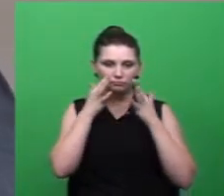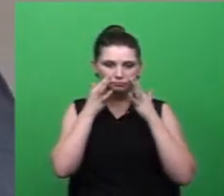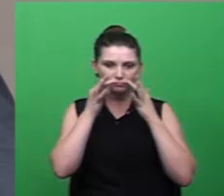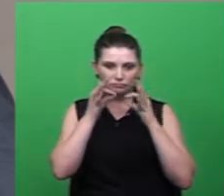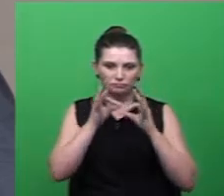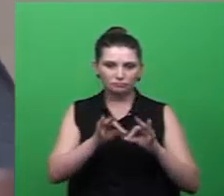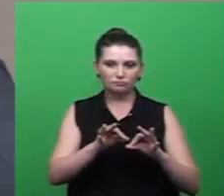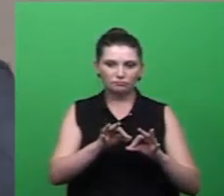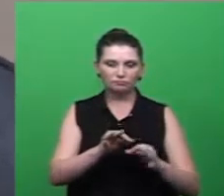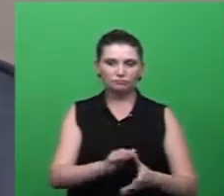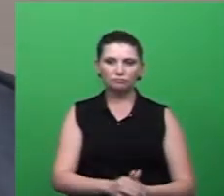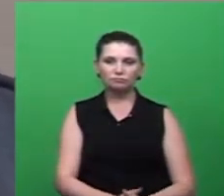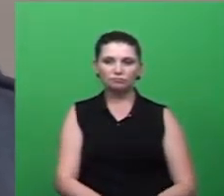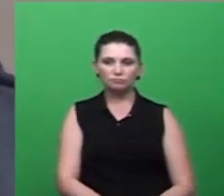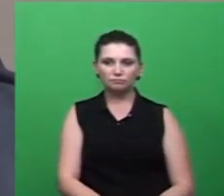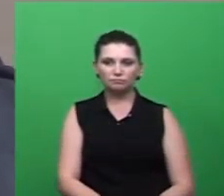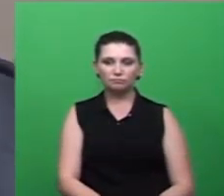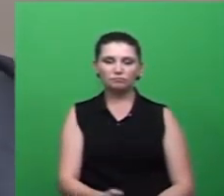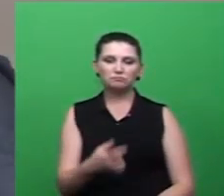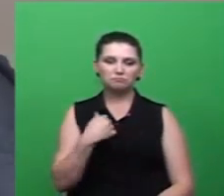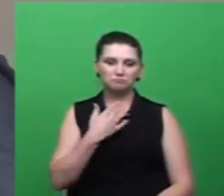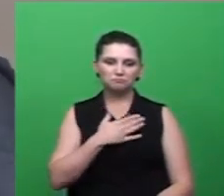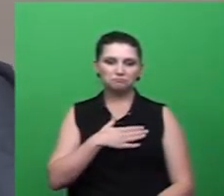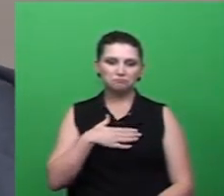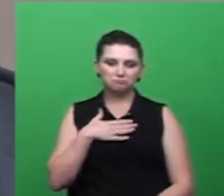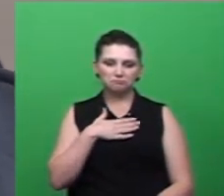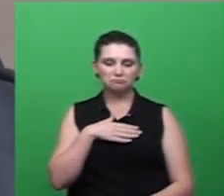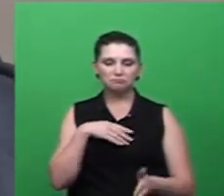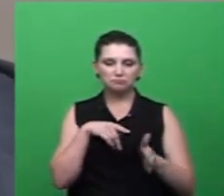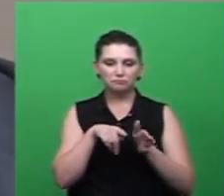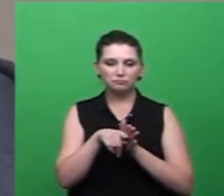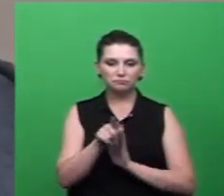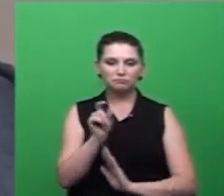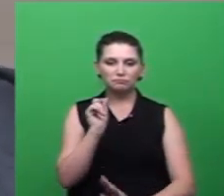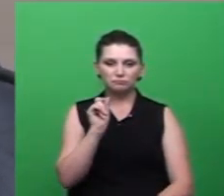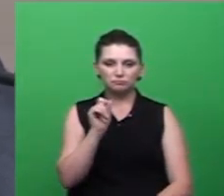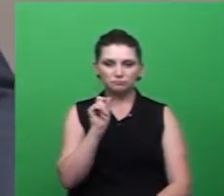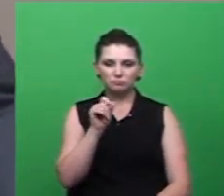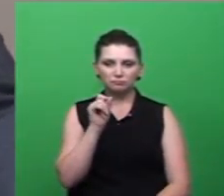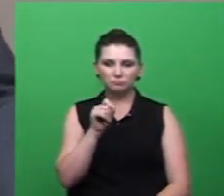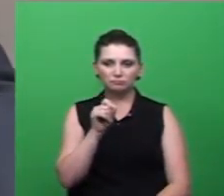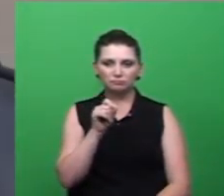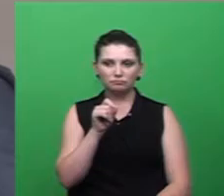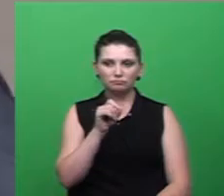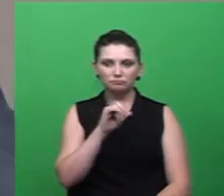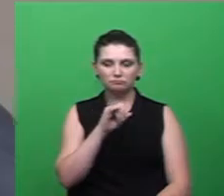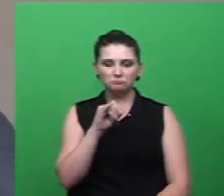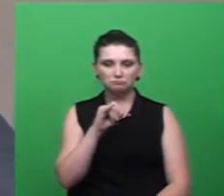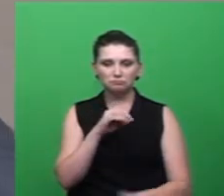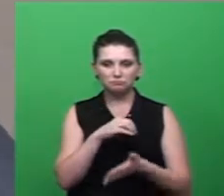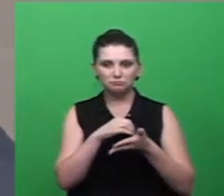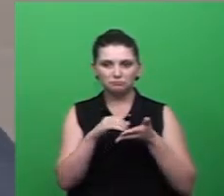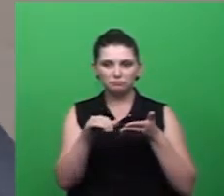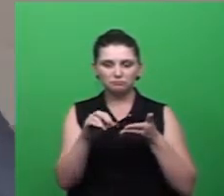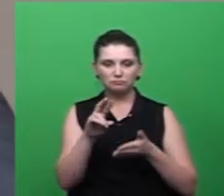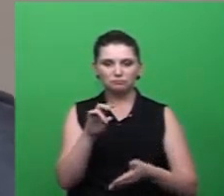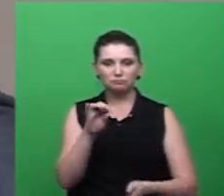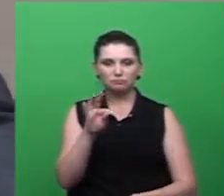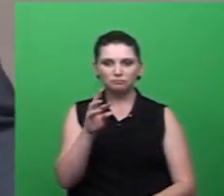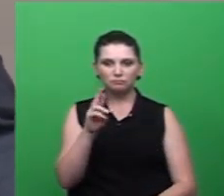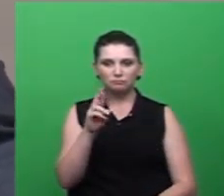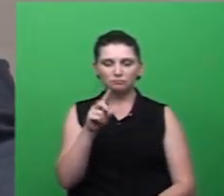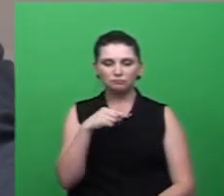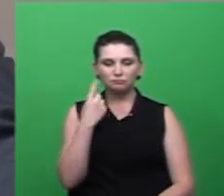e aí eu gostaria de fazer uma pergunta ao secretário secretário Vitor nós sabemos que no